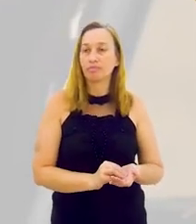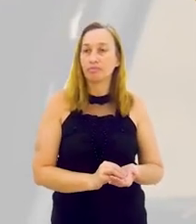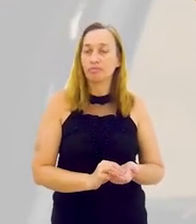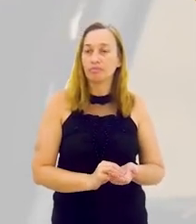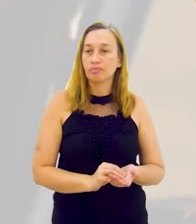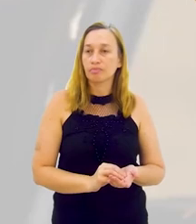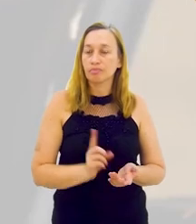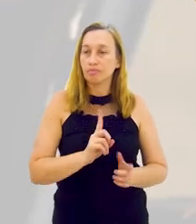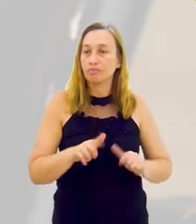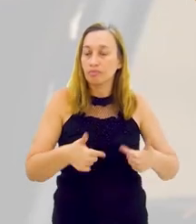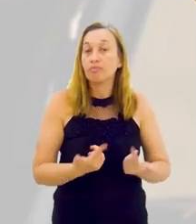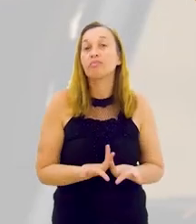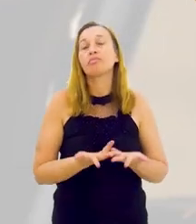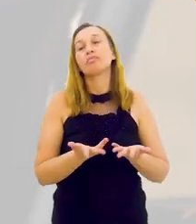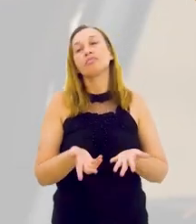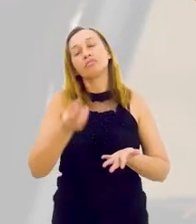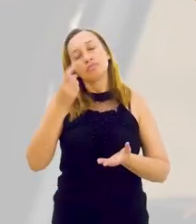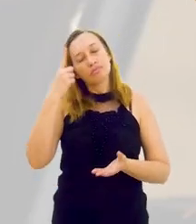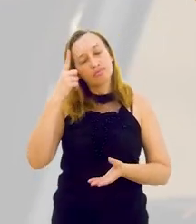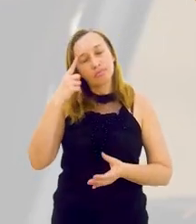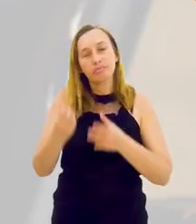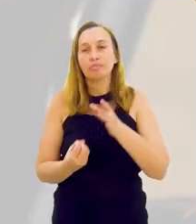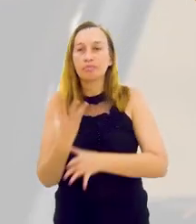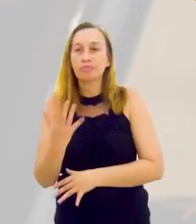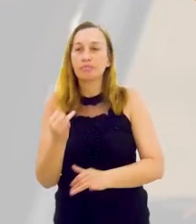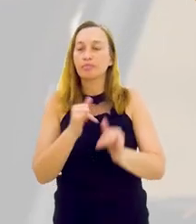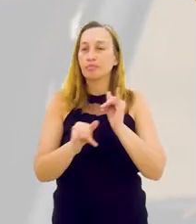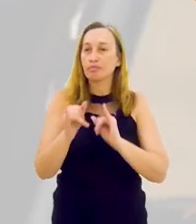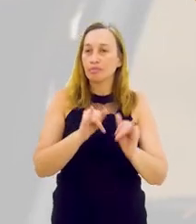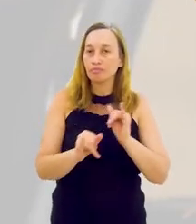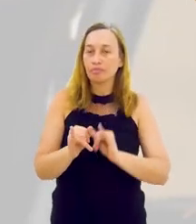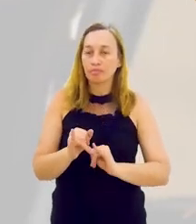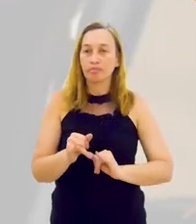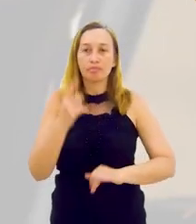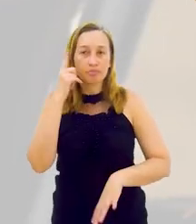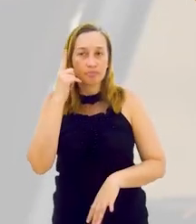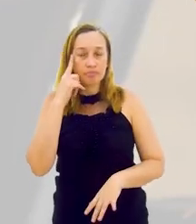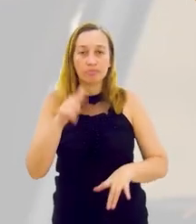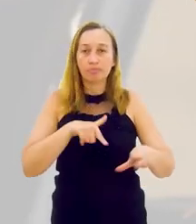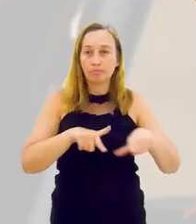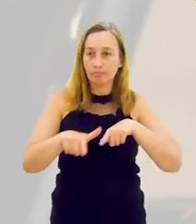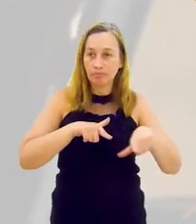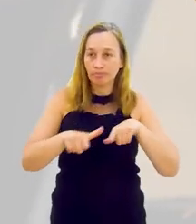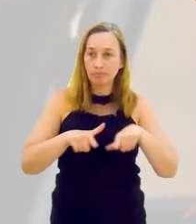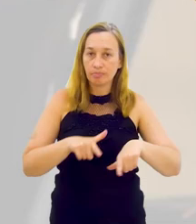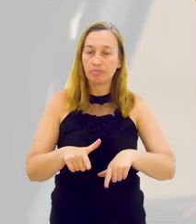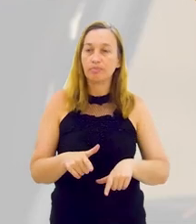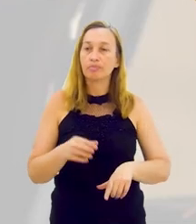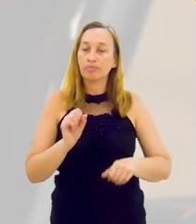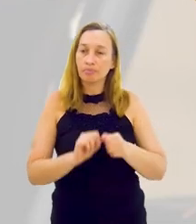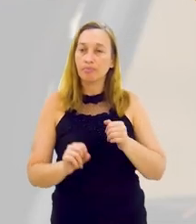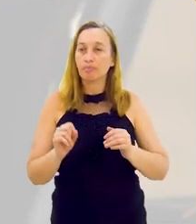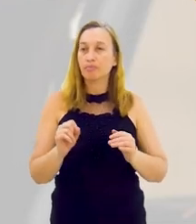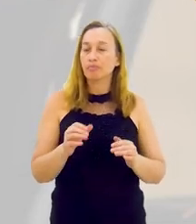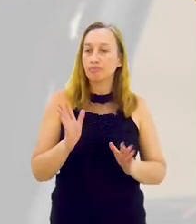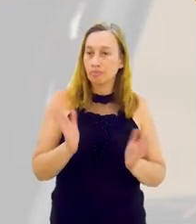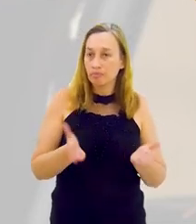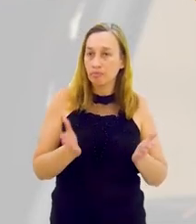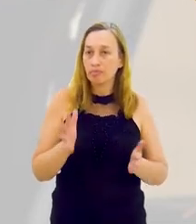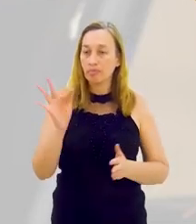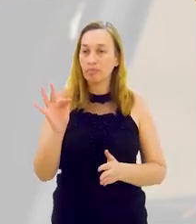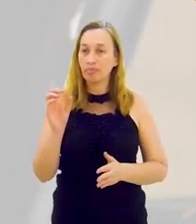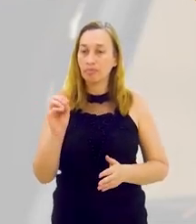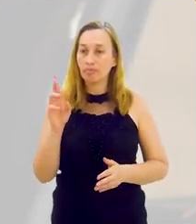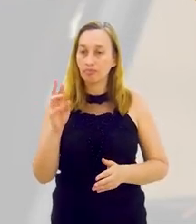integridade. Então, é por aí, Geisa, que a gente consegue pensar, criar e formar o pensamento sistêmico. O trabalho,